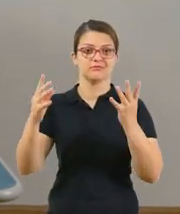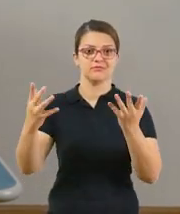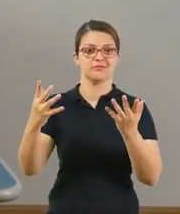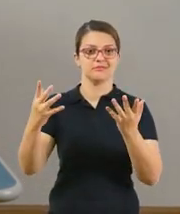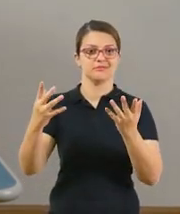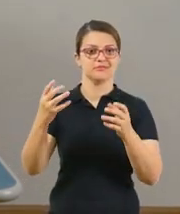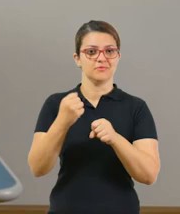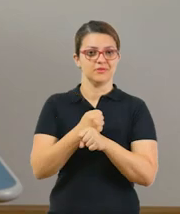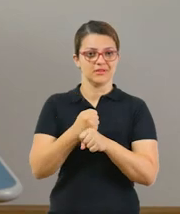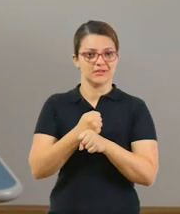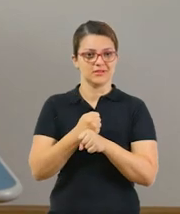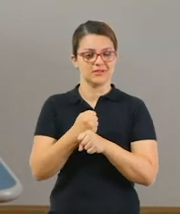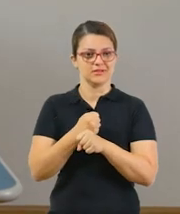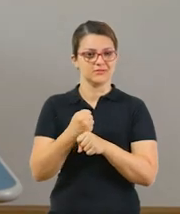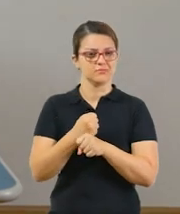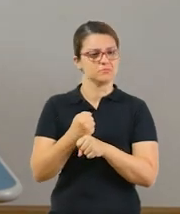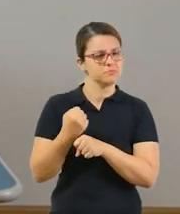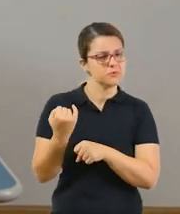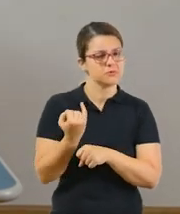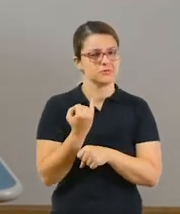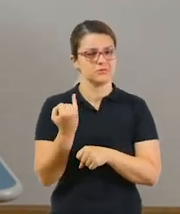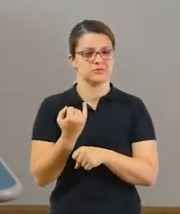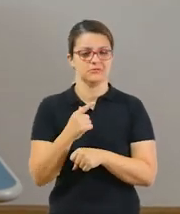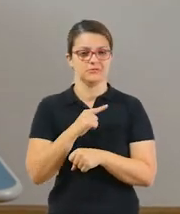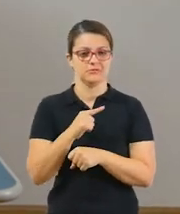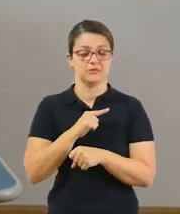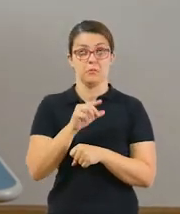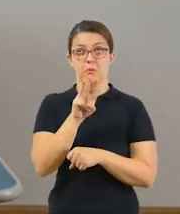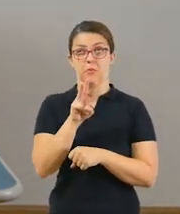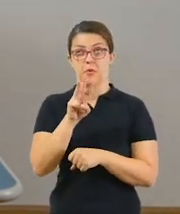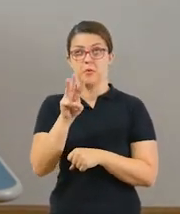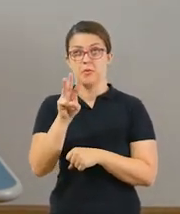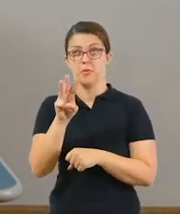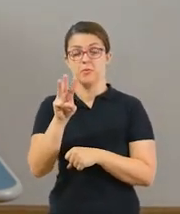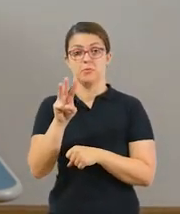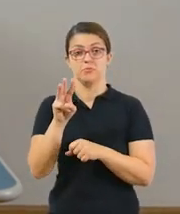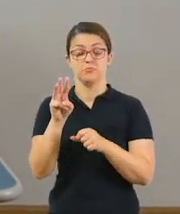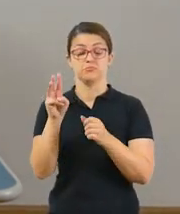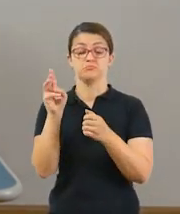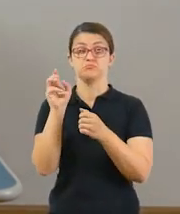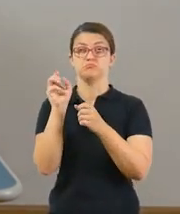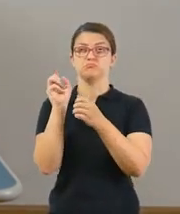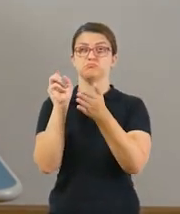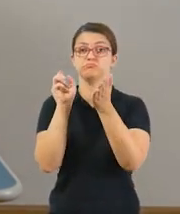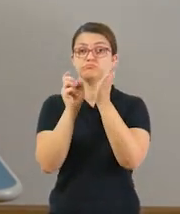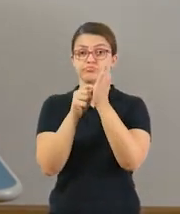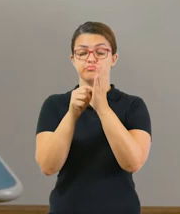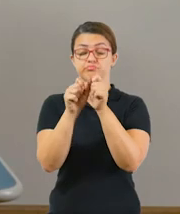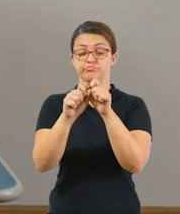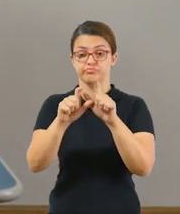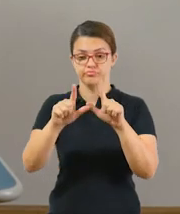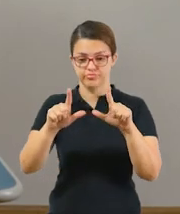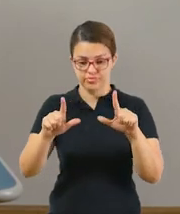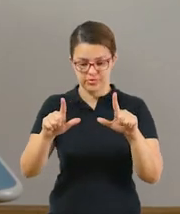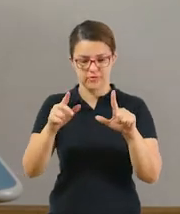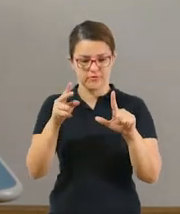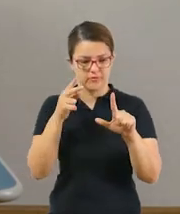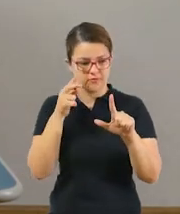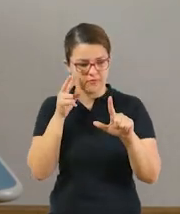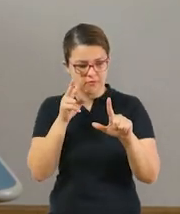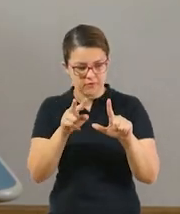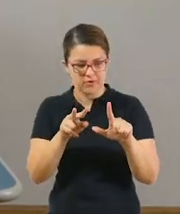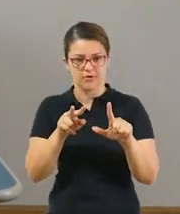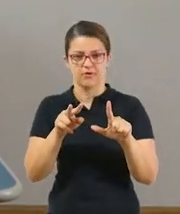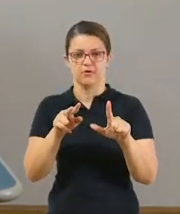comemorativas mais importantes do mundo. Vocês vão entrar nesse link e vão ler esses textos, ver as imagens,